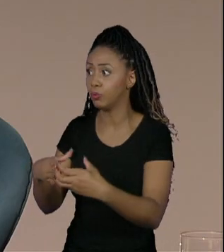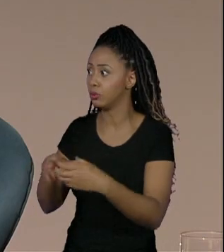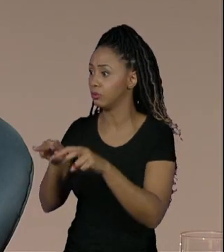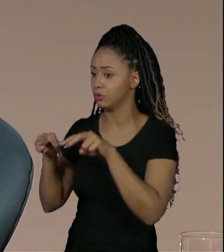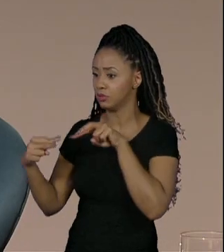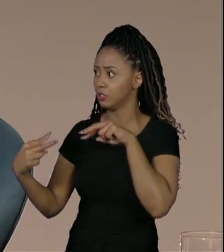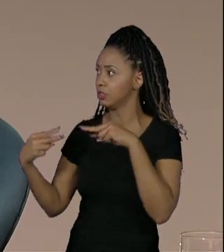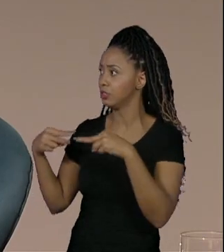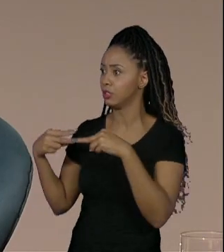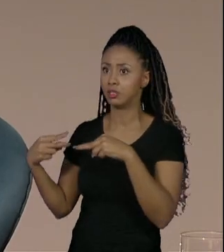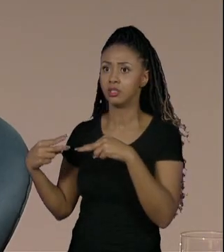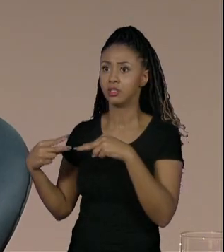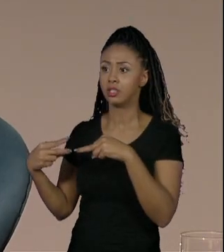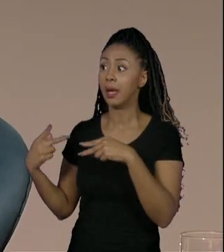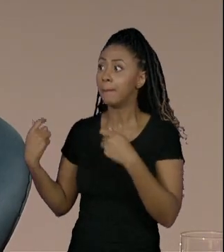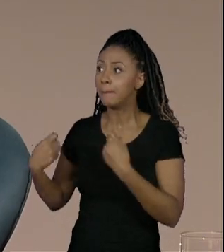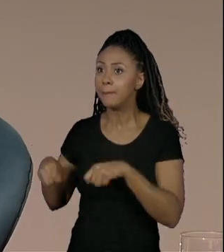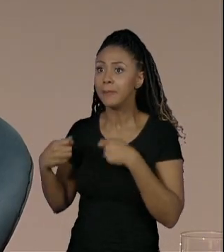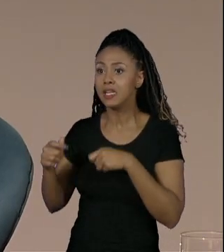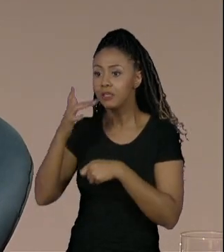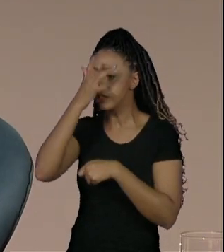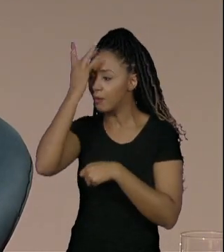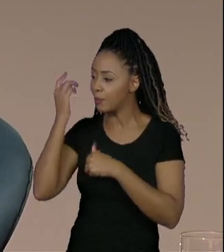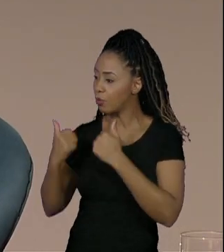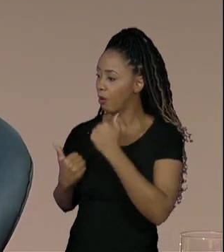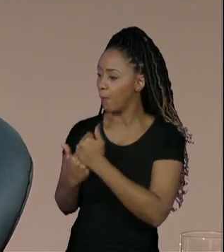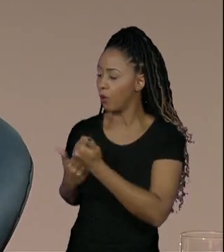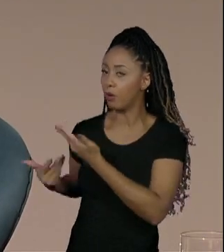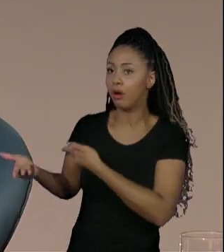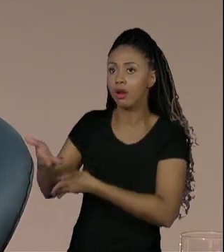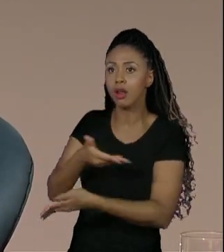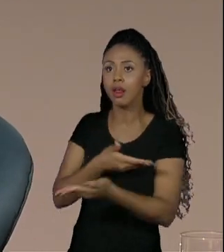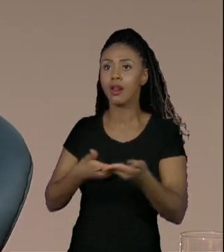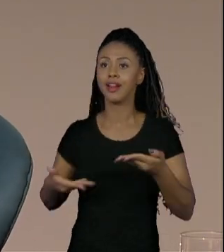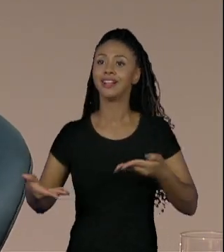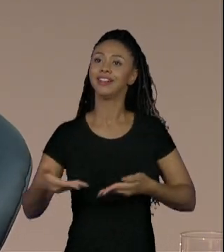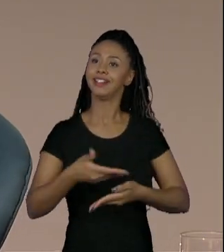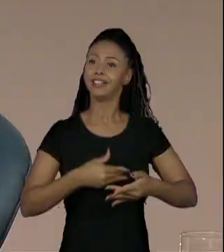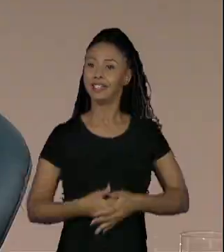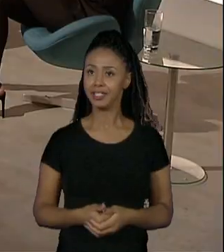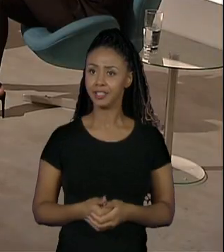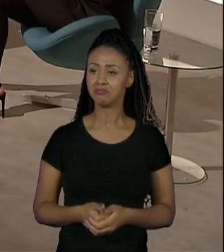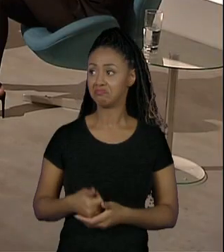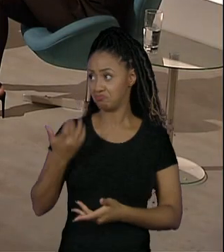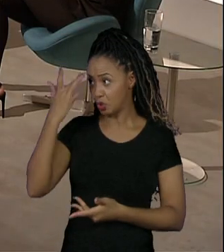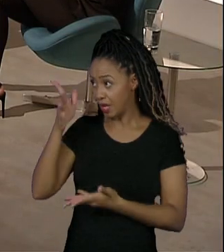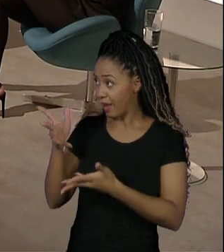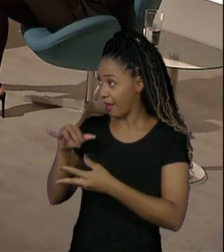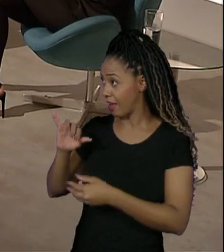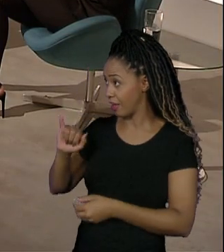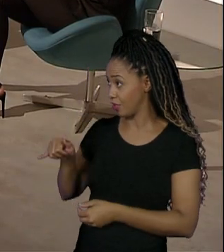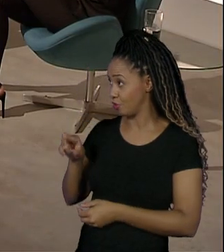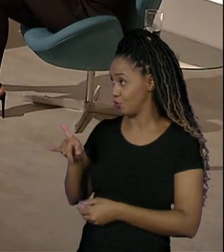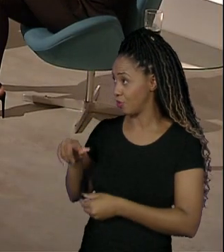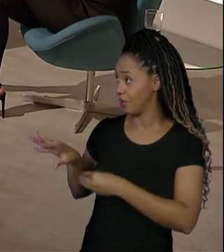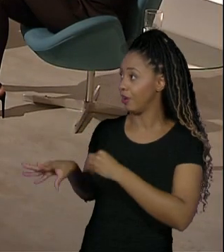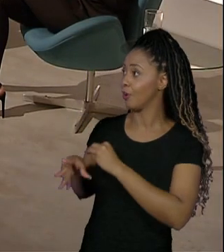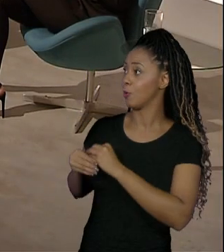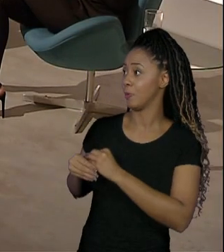que ele está e ele tem alguém ali junto com ele para conversar. Não sei, Juliana, se você quer complementar mais alguma coisa, porque